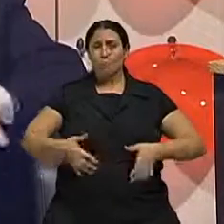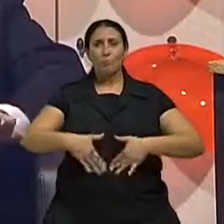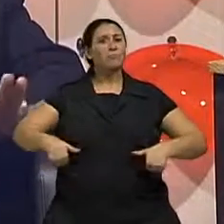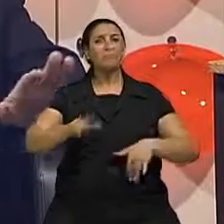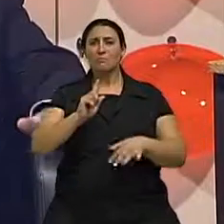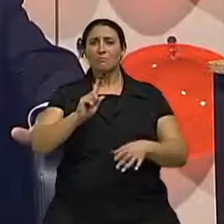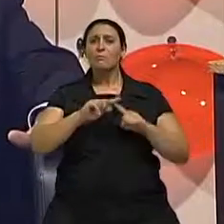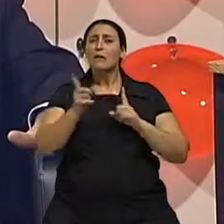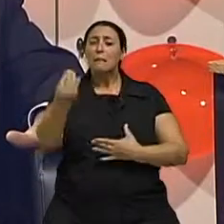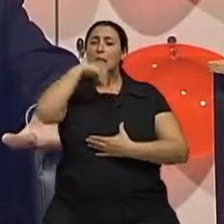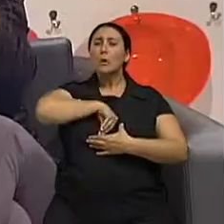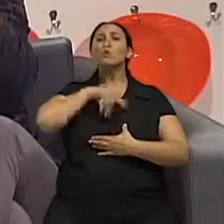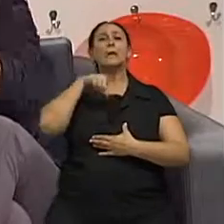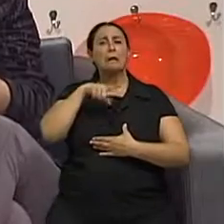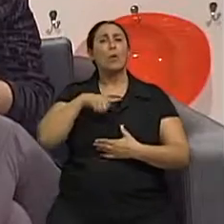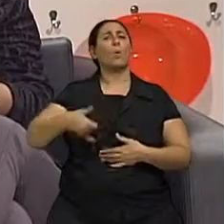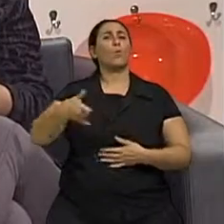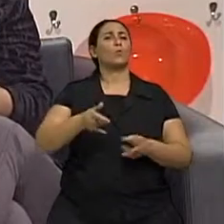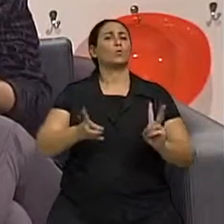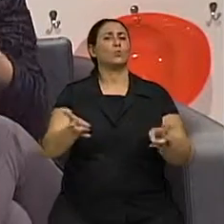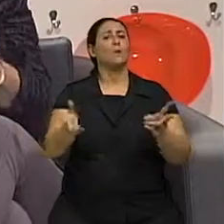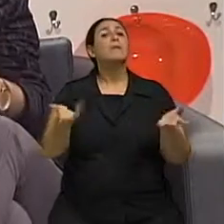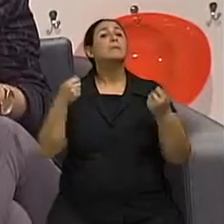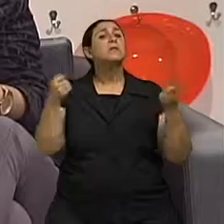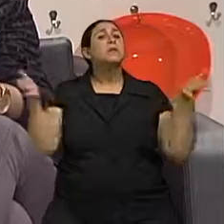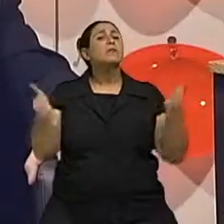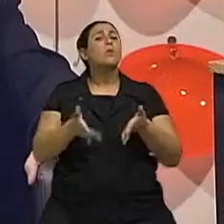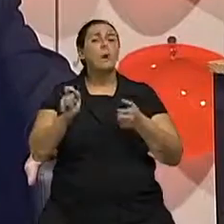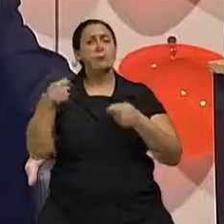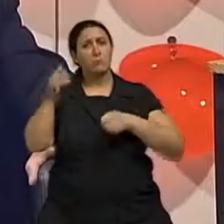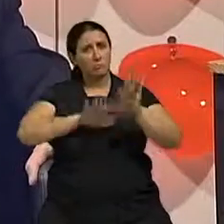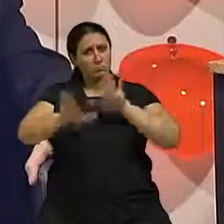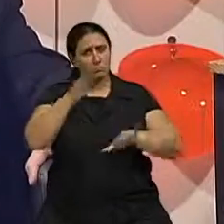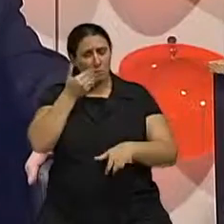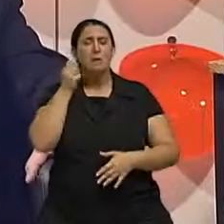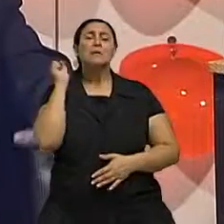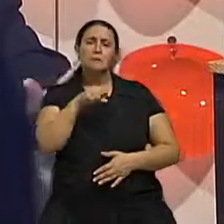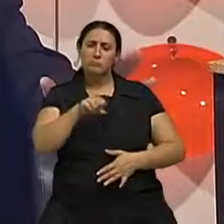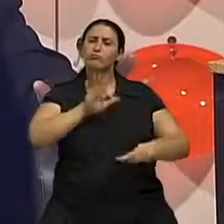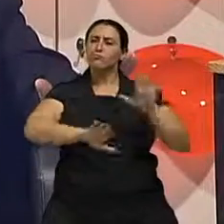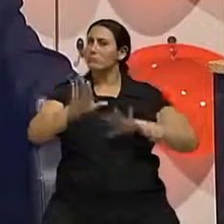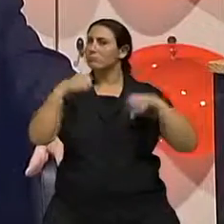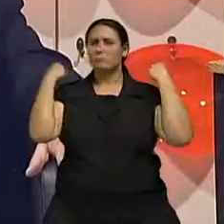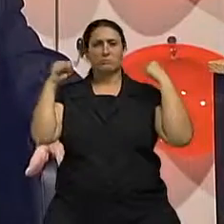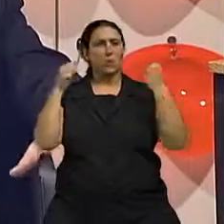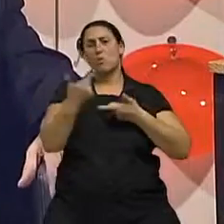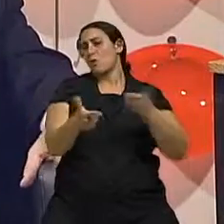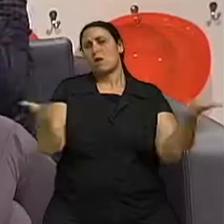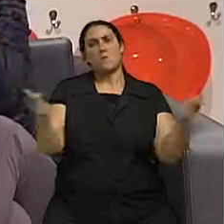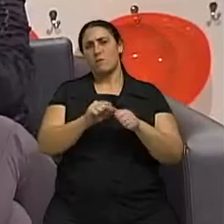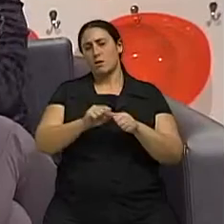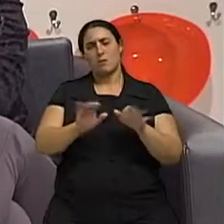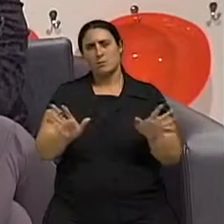ele continuar gordo por dentro. E para ele emagrecer por dentro é a questão de dieta? Dieta e exercício. E exercício físico. E não tem outra